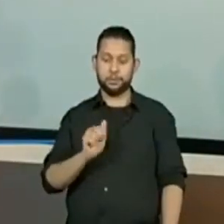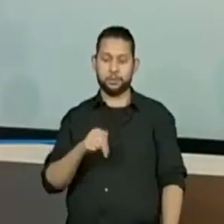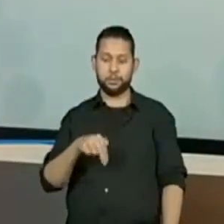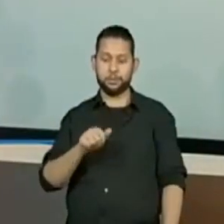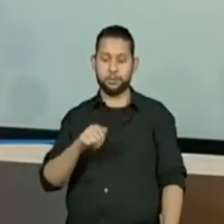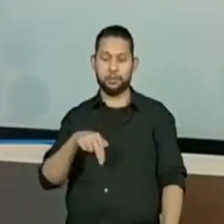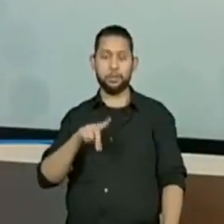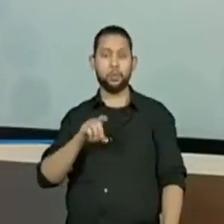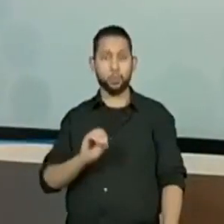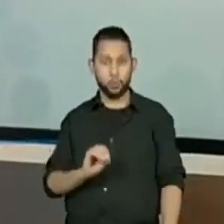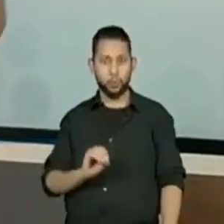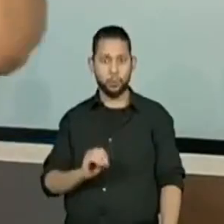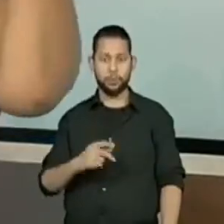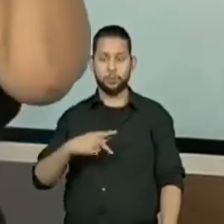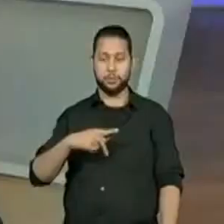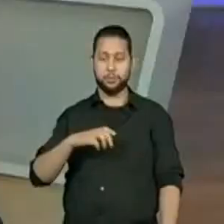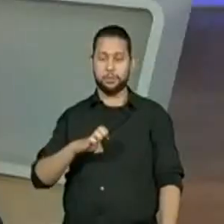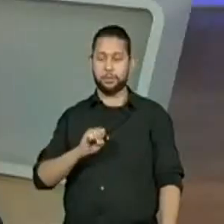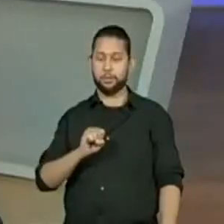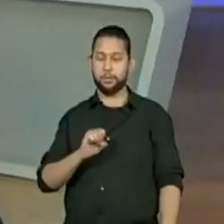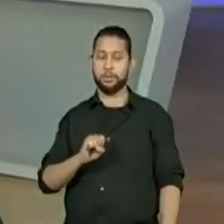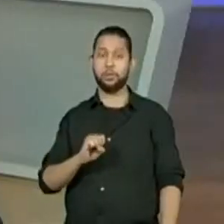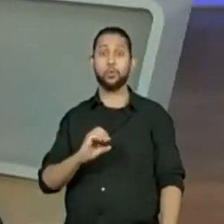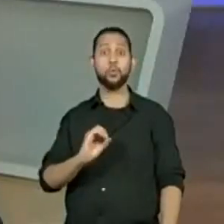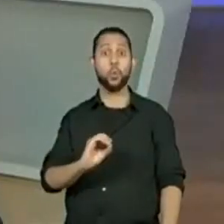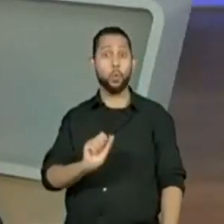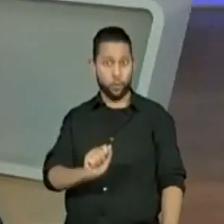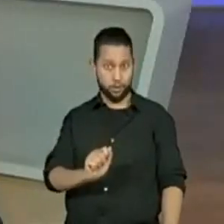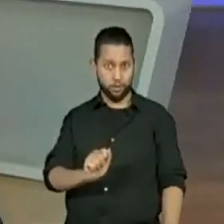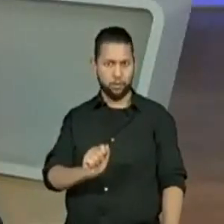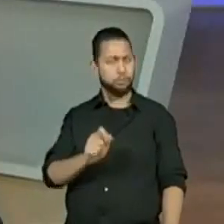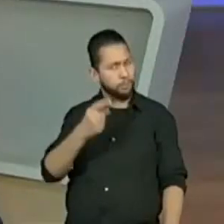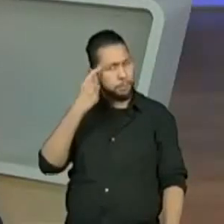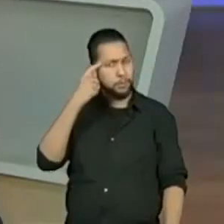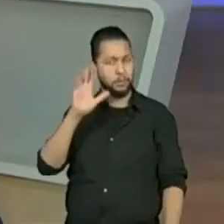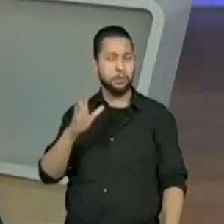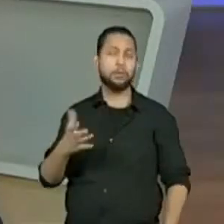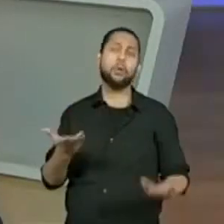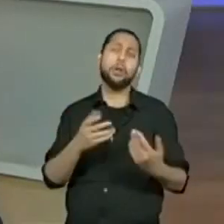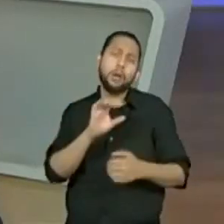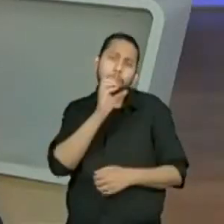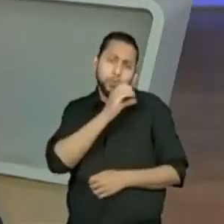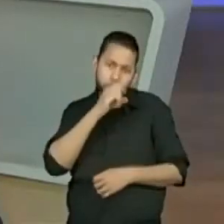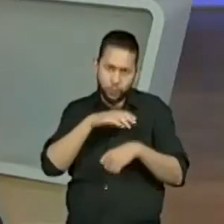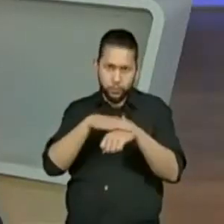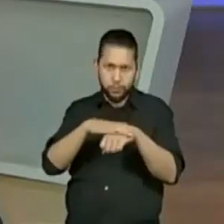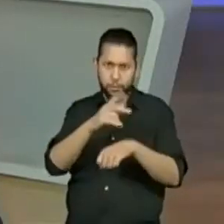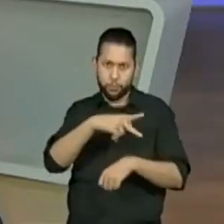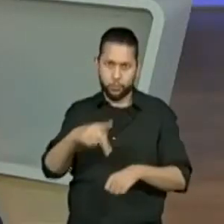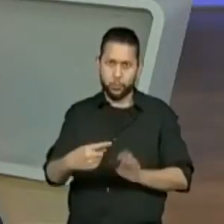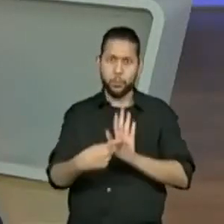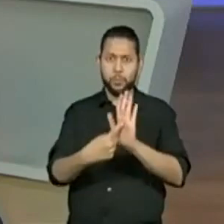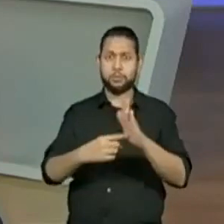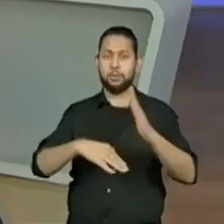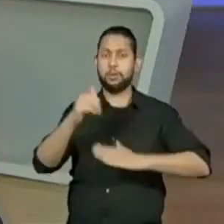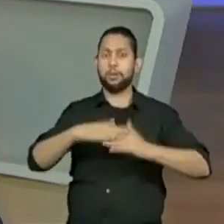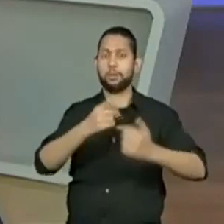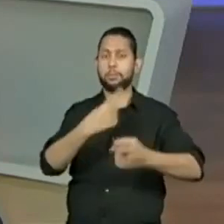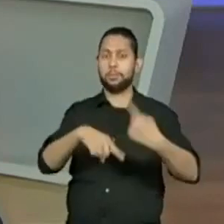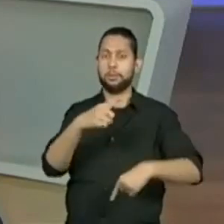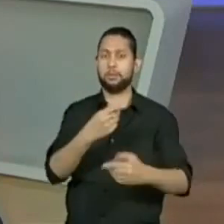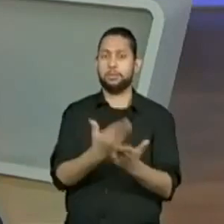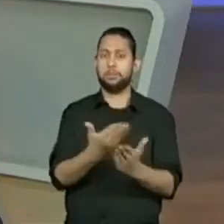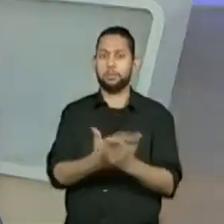você sabe dele aí, que eu volto para os nossos professores, para irmos para as habilidades das aulas.